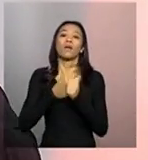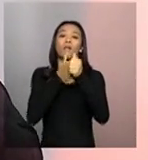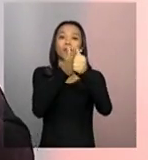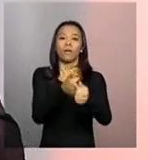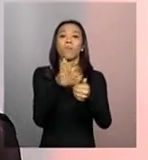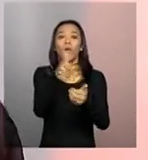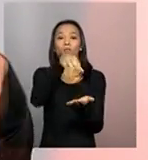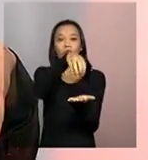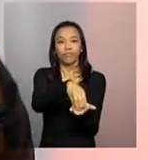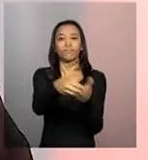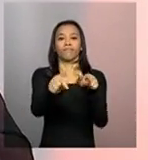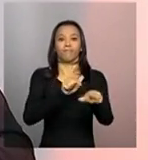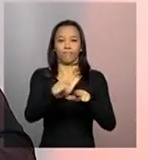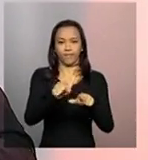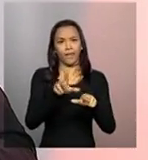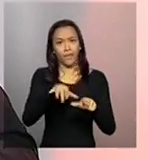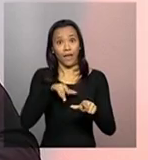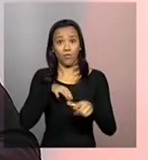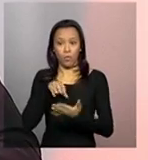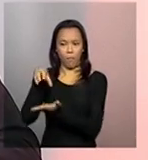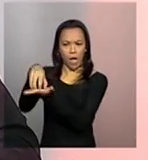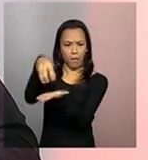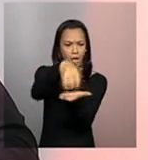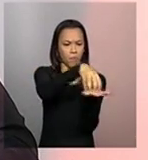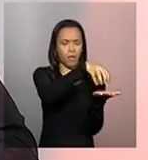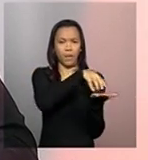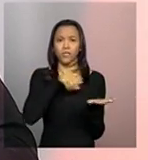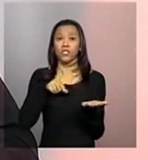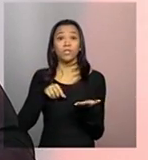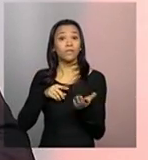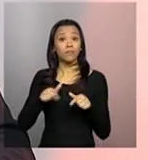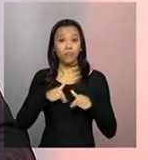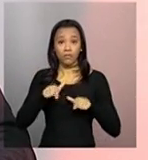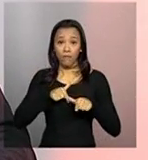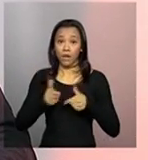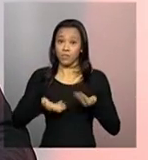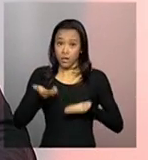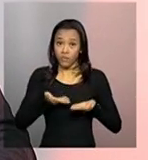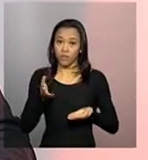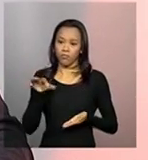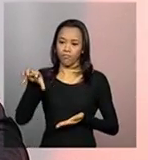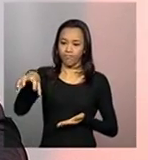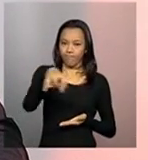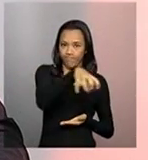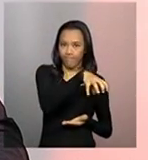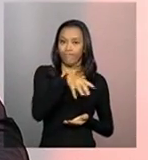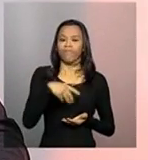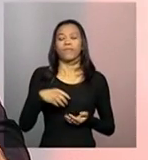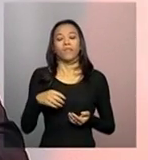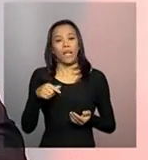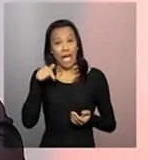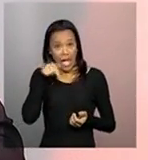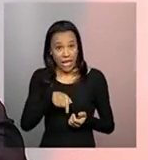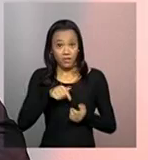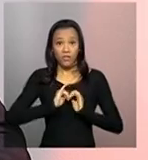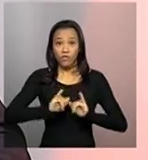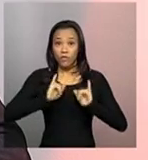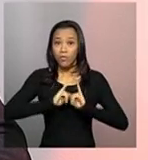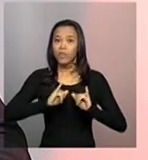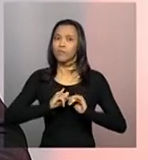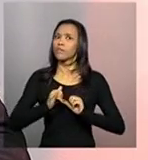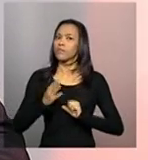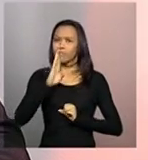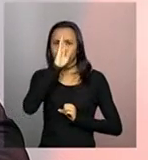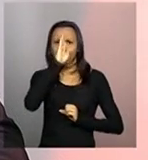com deficiência, enfim, essa construção de uma rede mesmo de serviços. Também, essas informações são base para dois